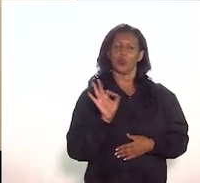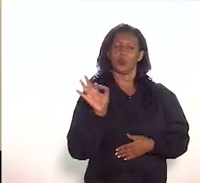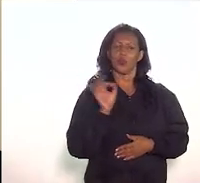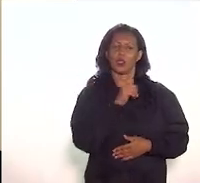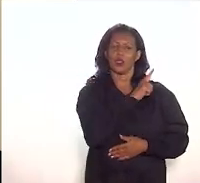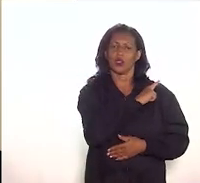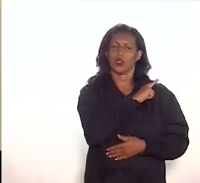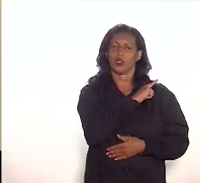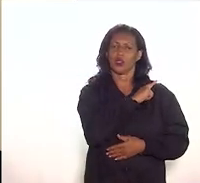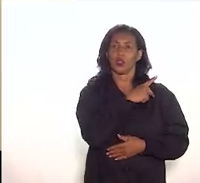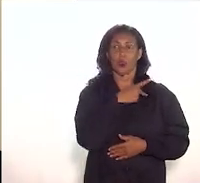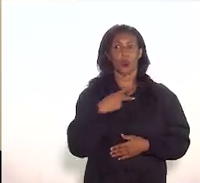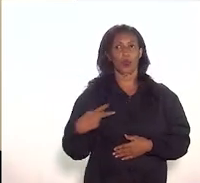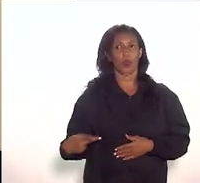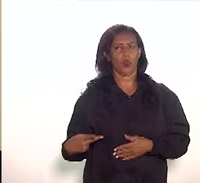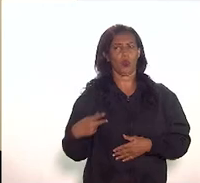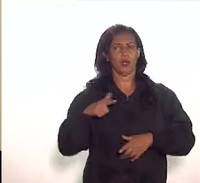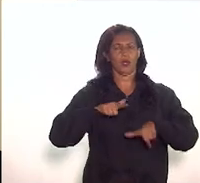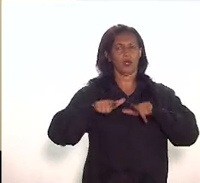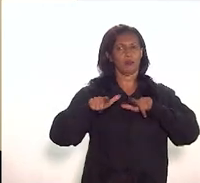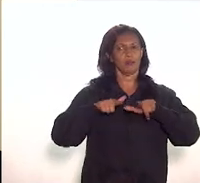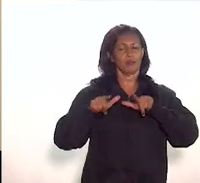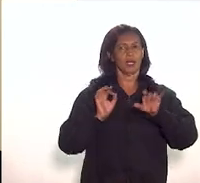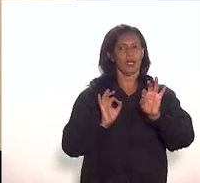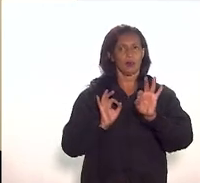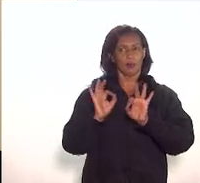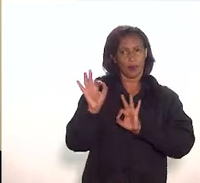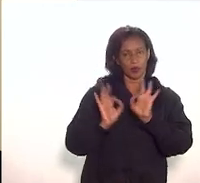gestão pública sempre produzi projetos